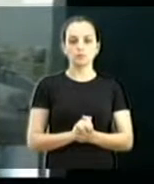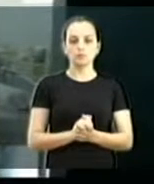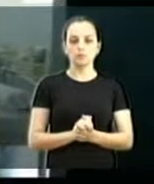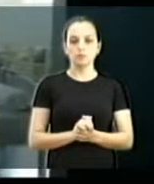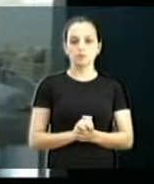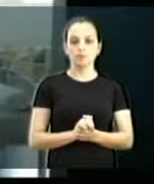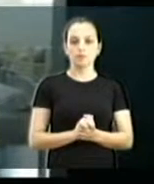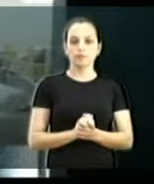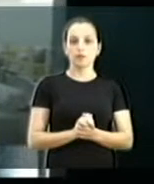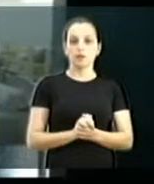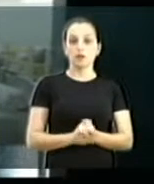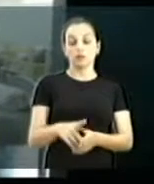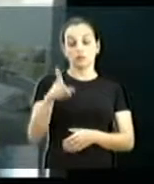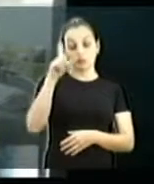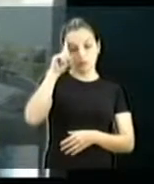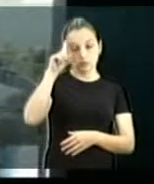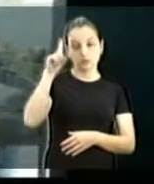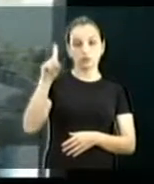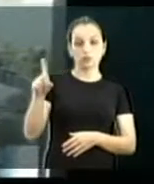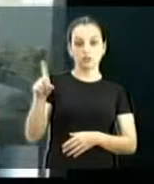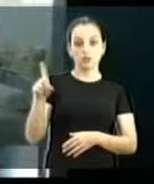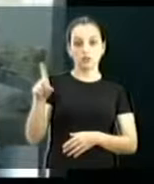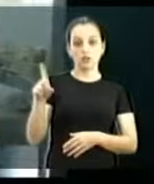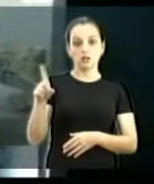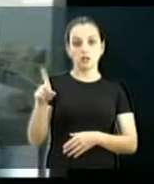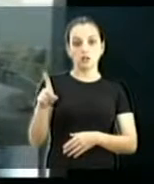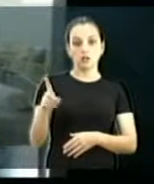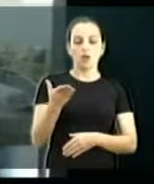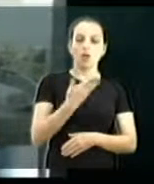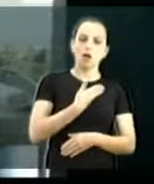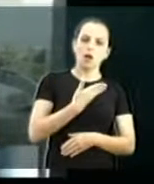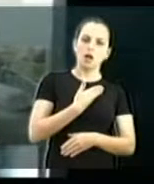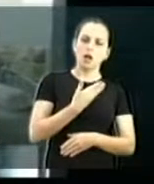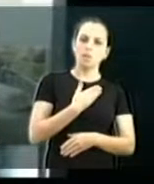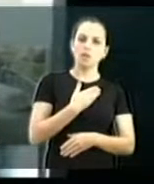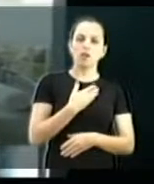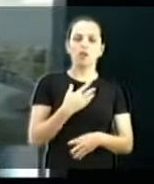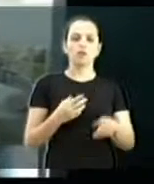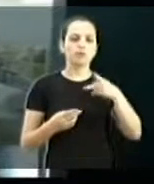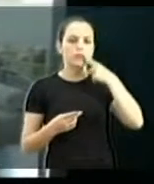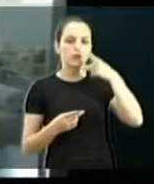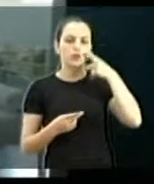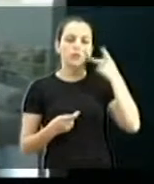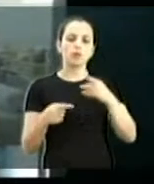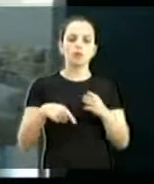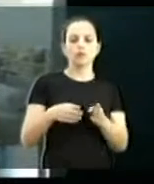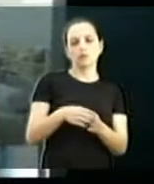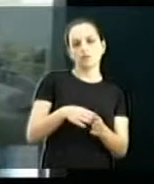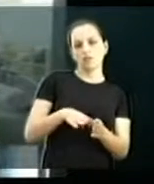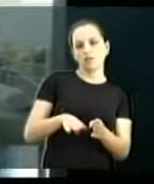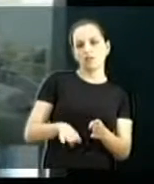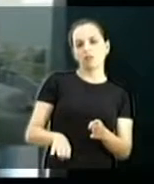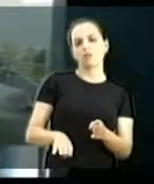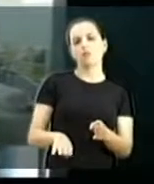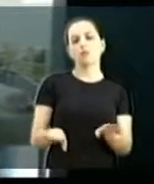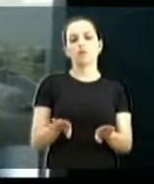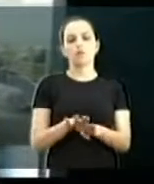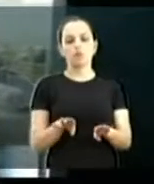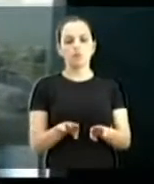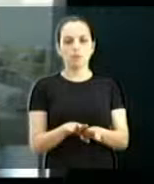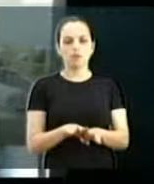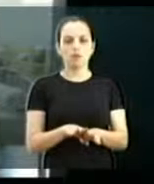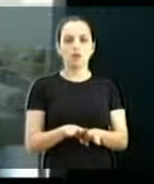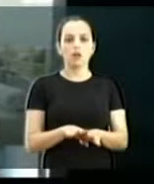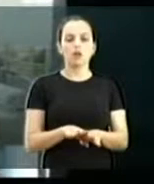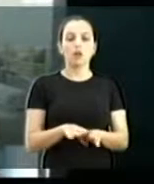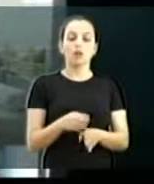Nessa inauguração, nós temos aqui colegas nossos, Adilson Vital, Jefferson da Farmácia, o Jefferson da Farmácia,